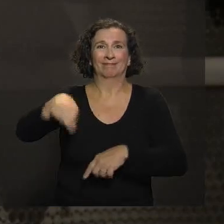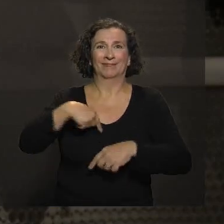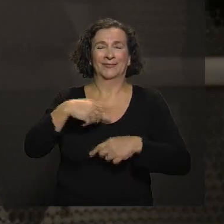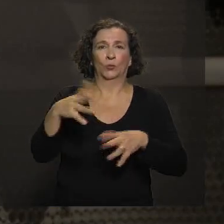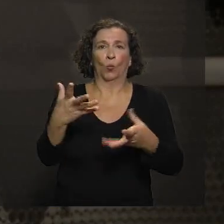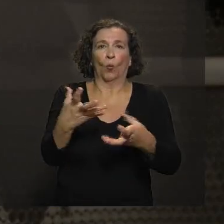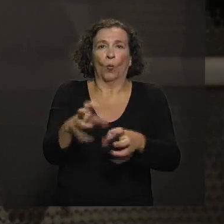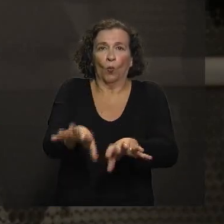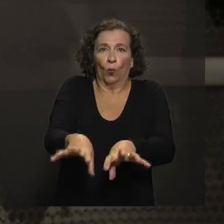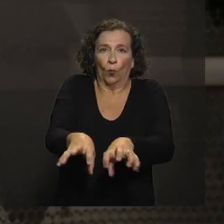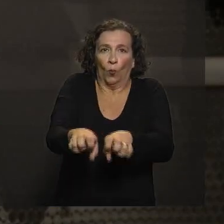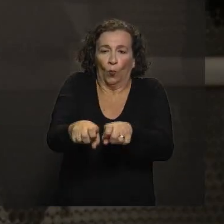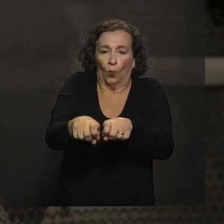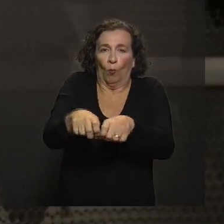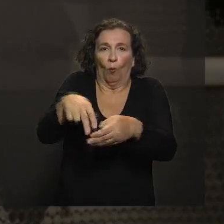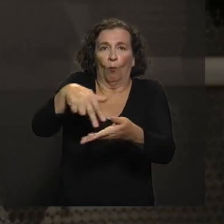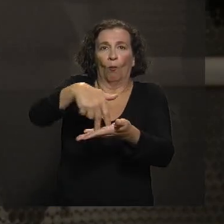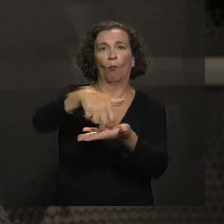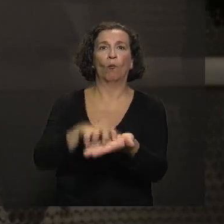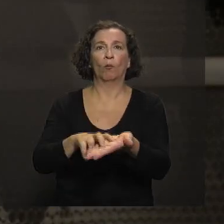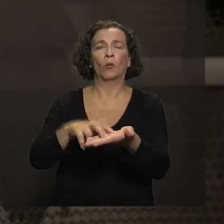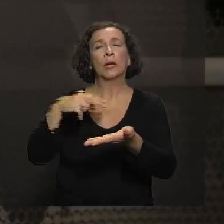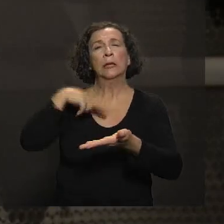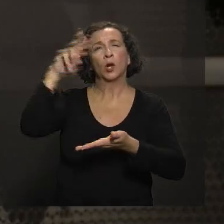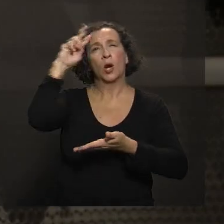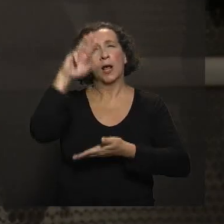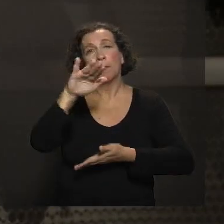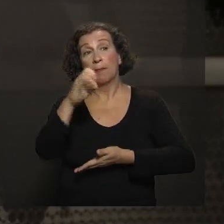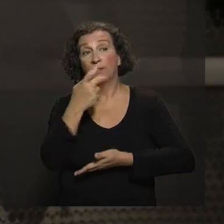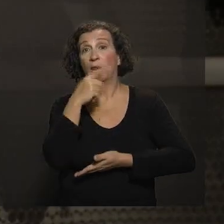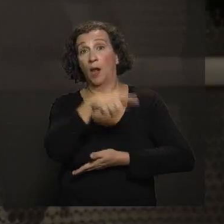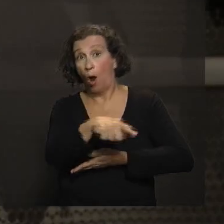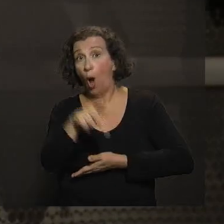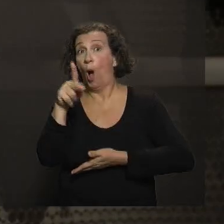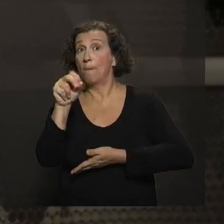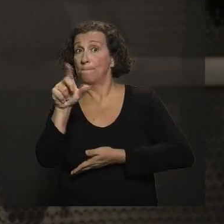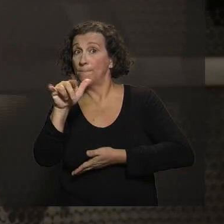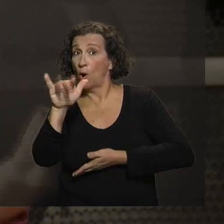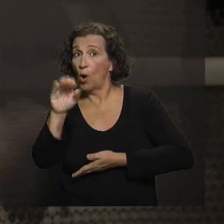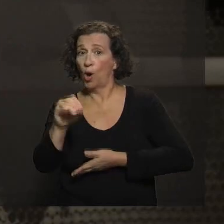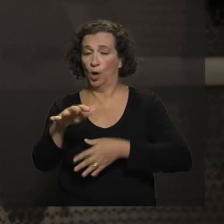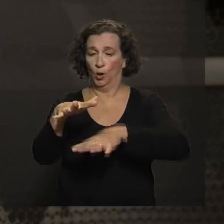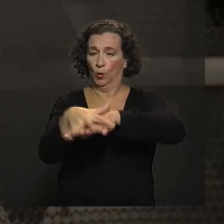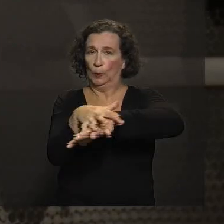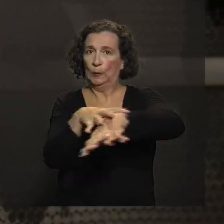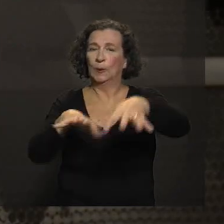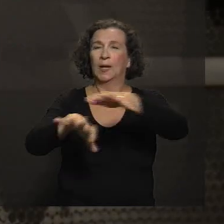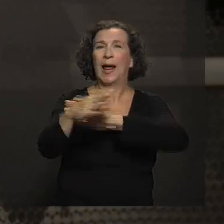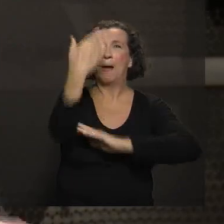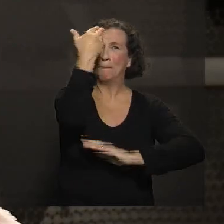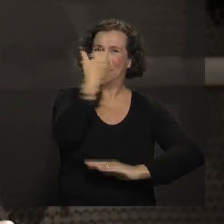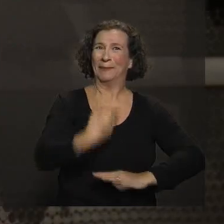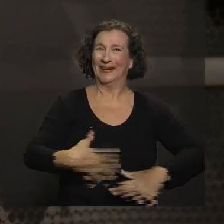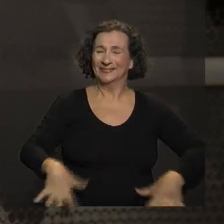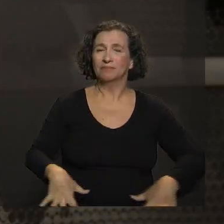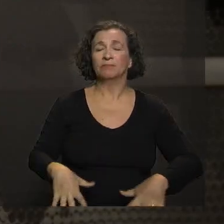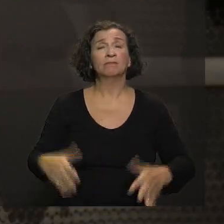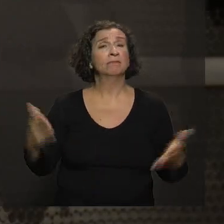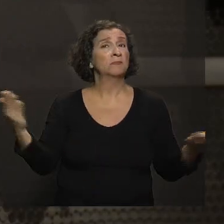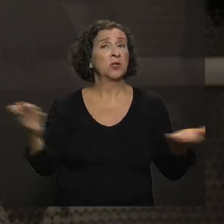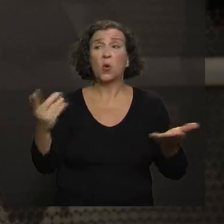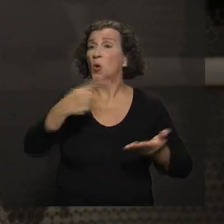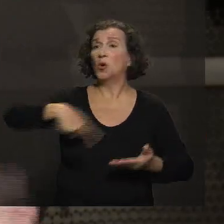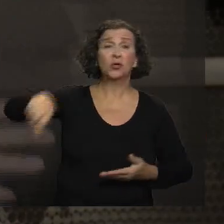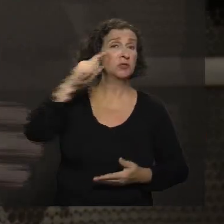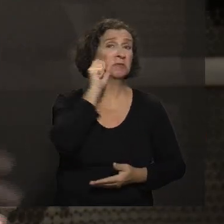ressequida, encolhida. E aí, me lembro da minha mãe falar, olha, polio, as mãos e a paralisia. Hoje em dia, a gente praticamente